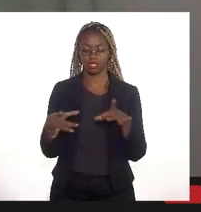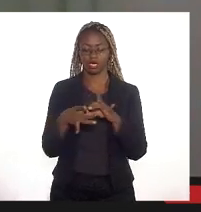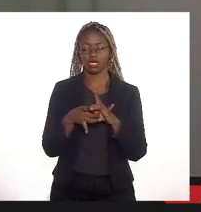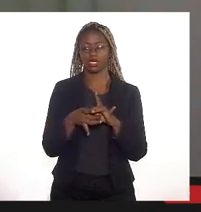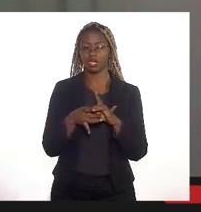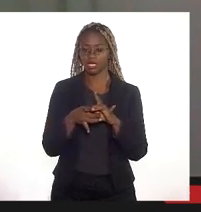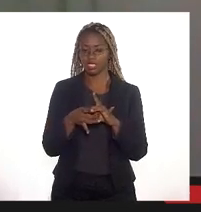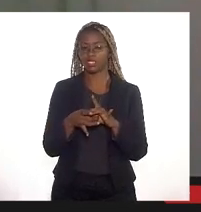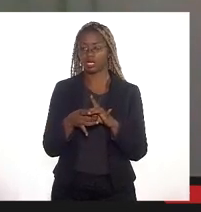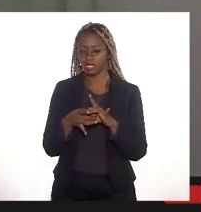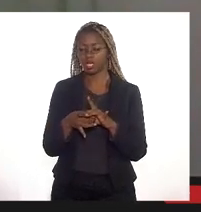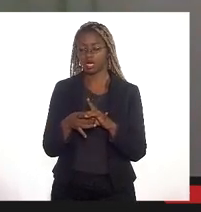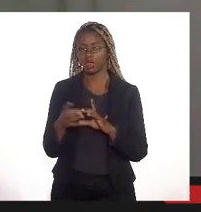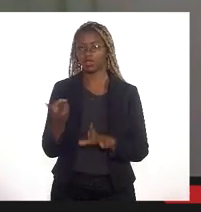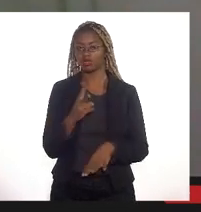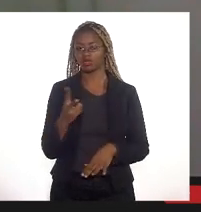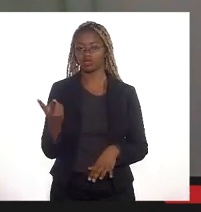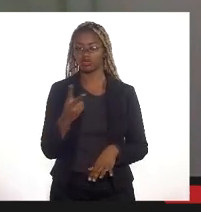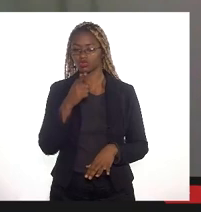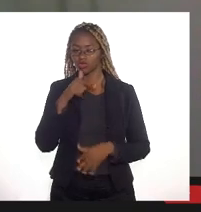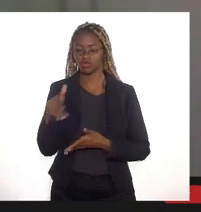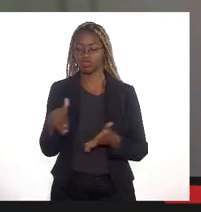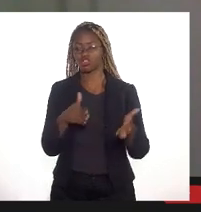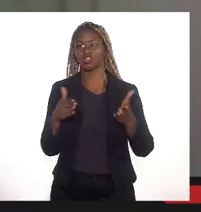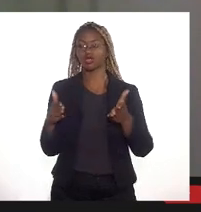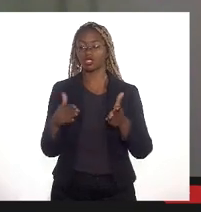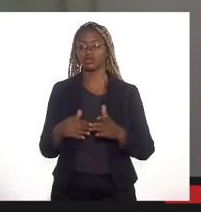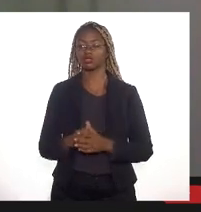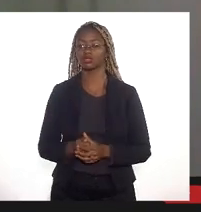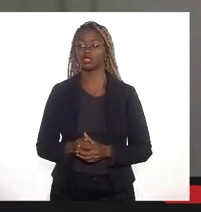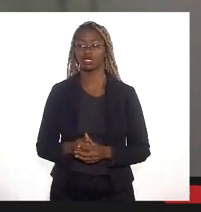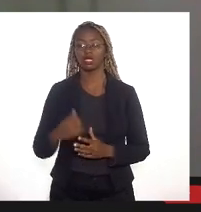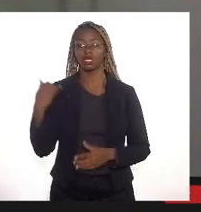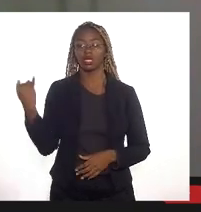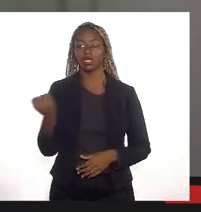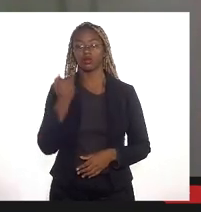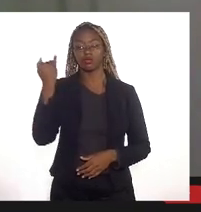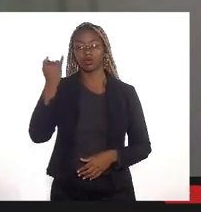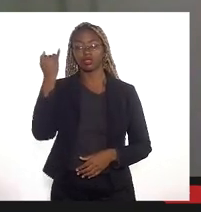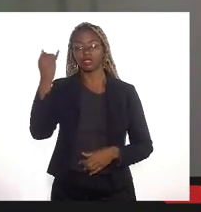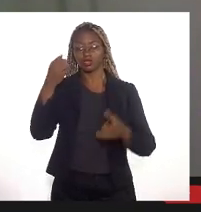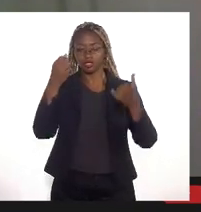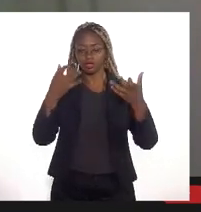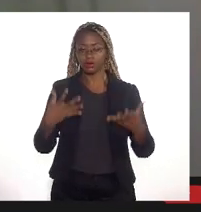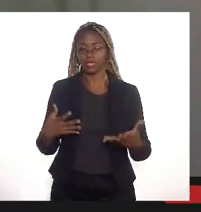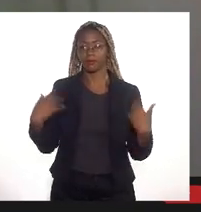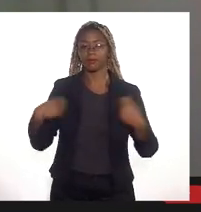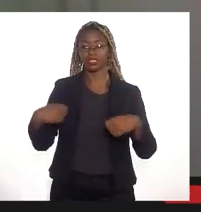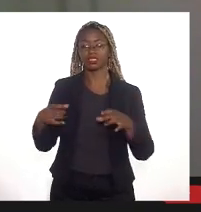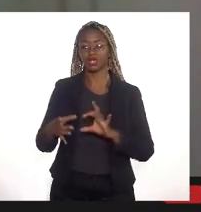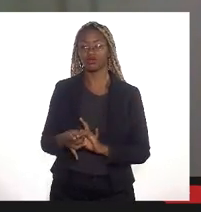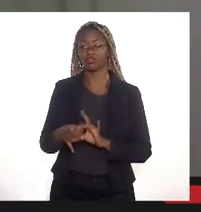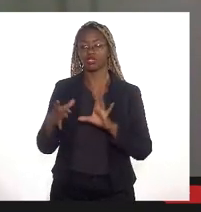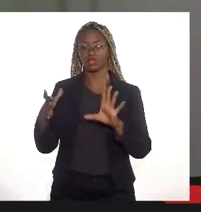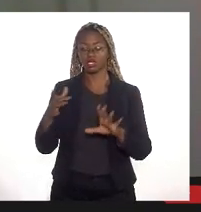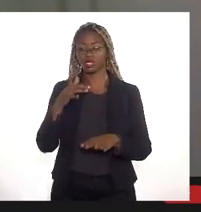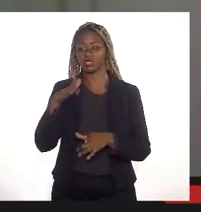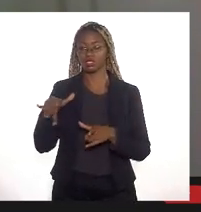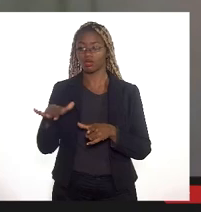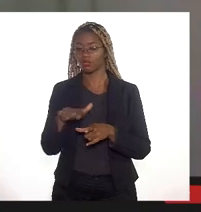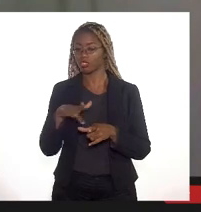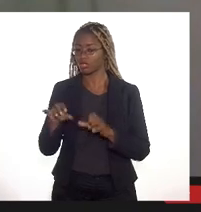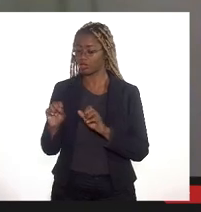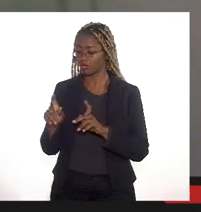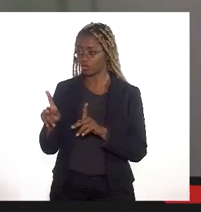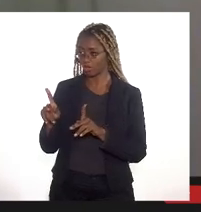o canal de Sarapuí com o Rio Iguaçu é importante se alientar que é preciso de autorização ambiental para